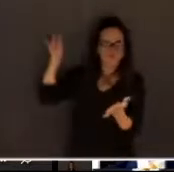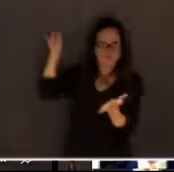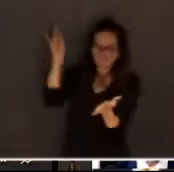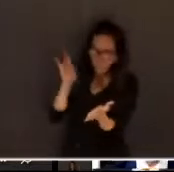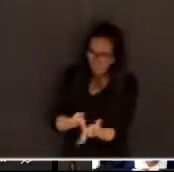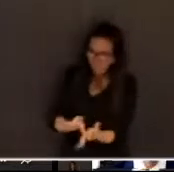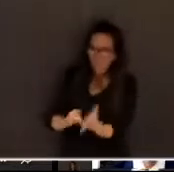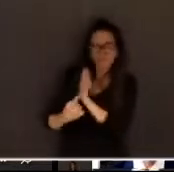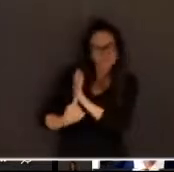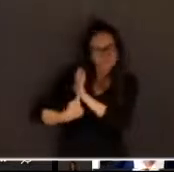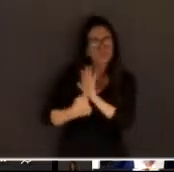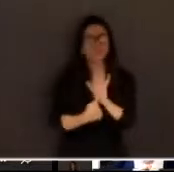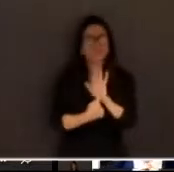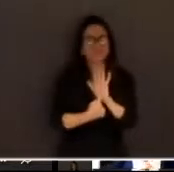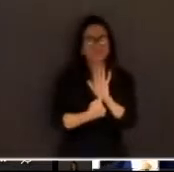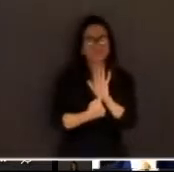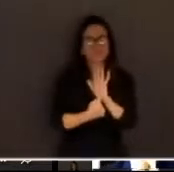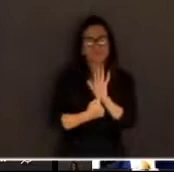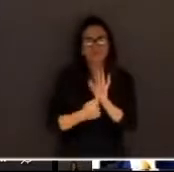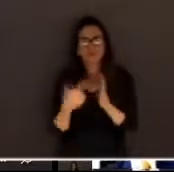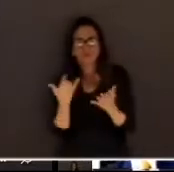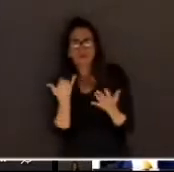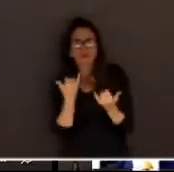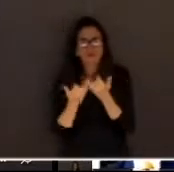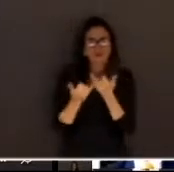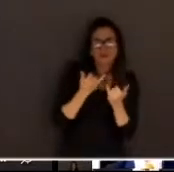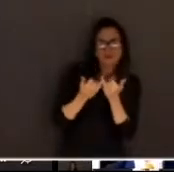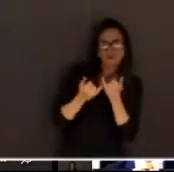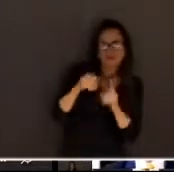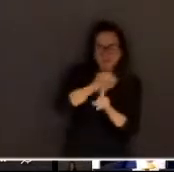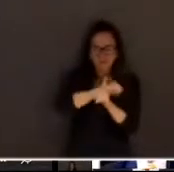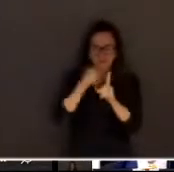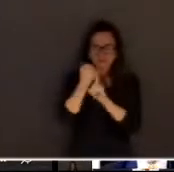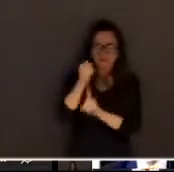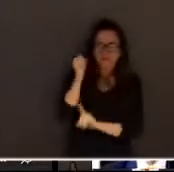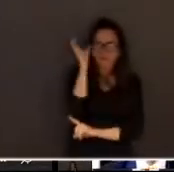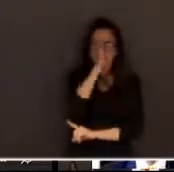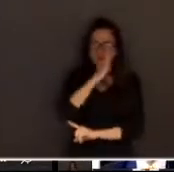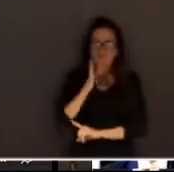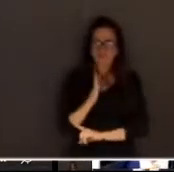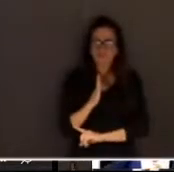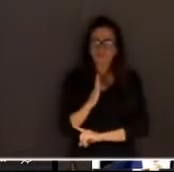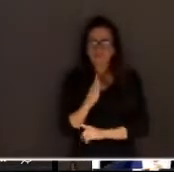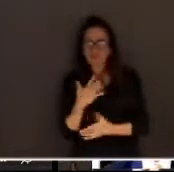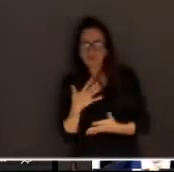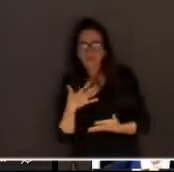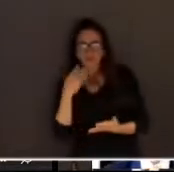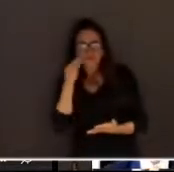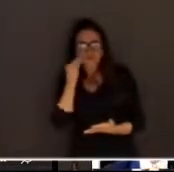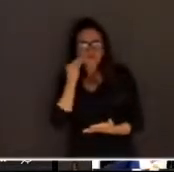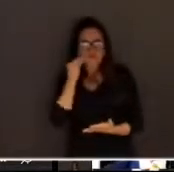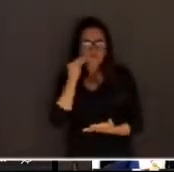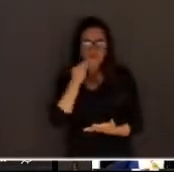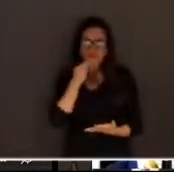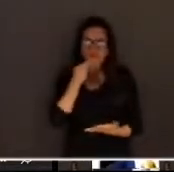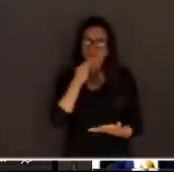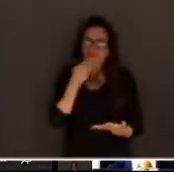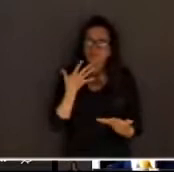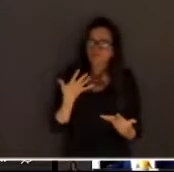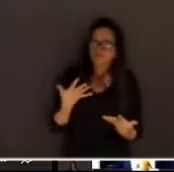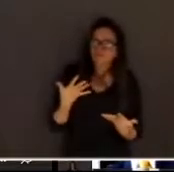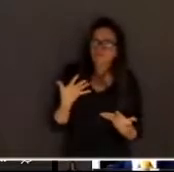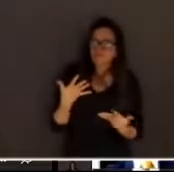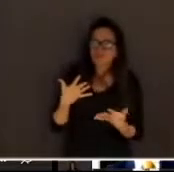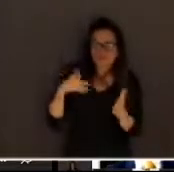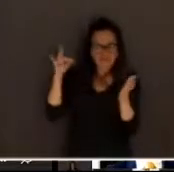que retratá-la, parece que a sociedade brasileira vem experimentando a realidade